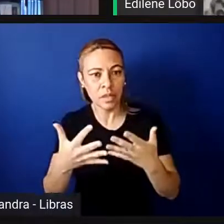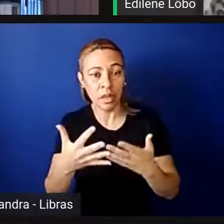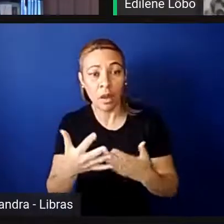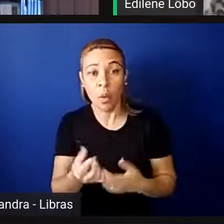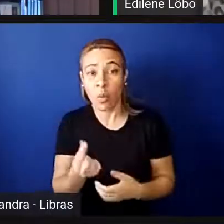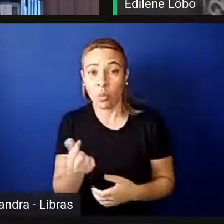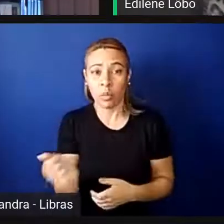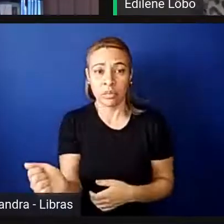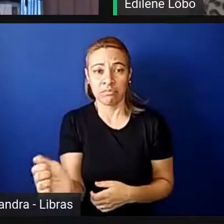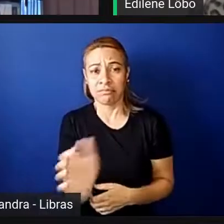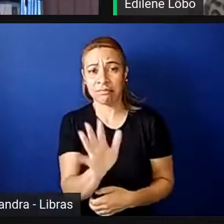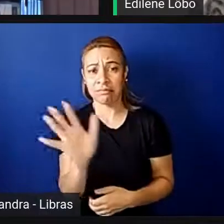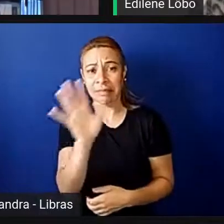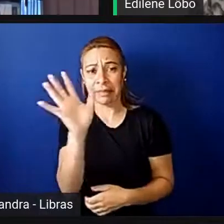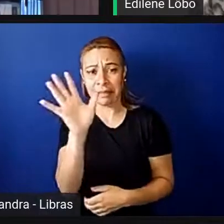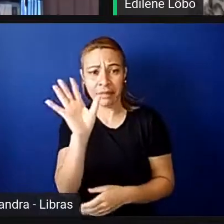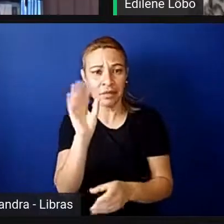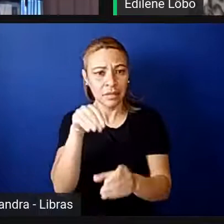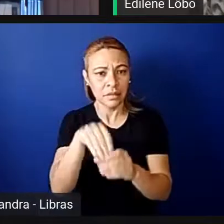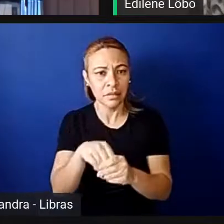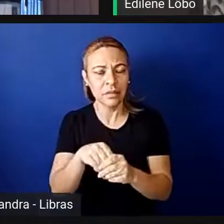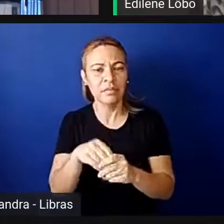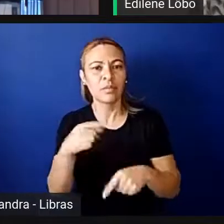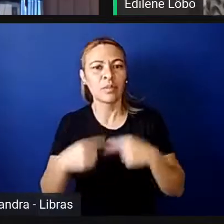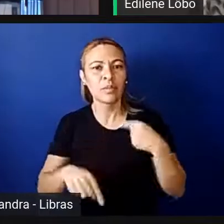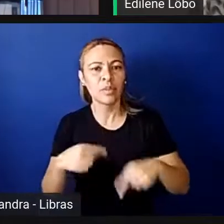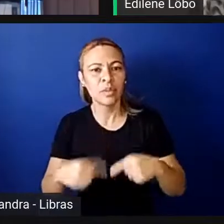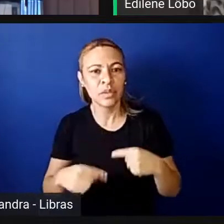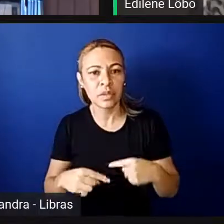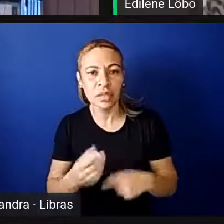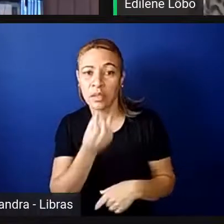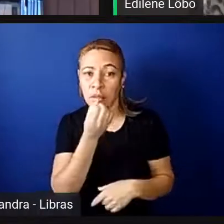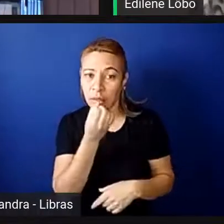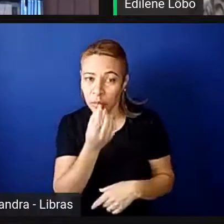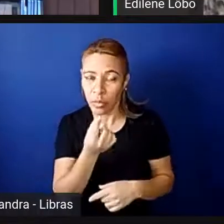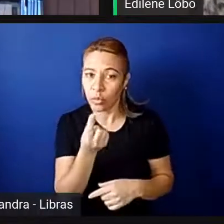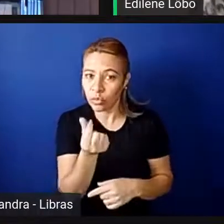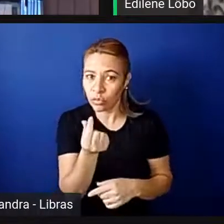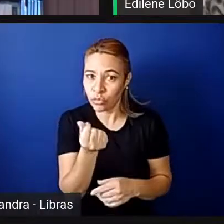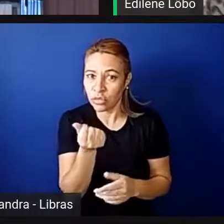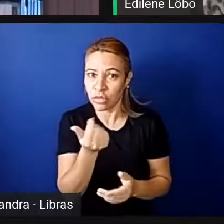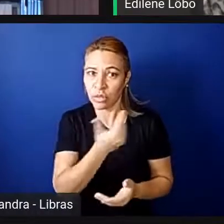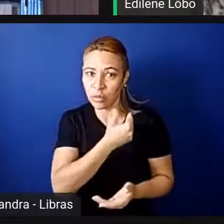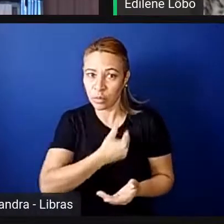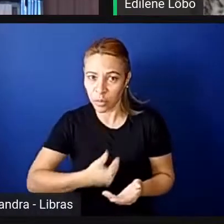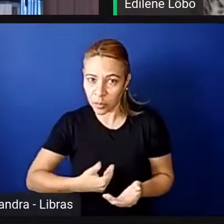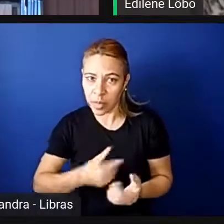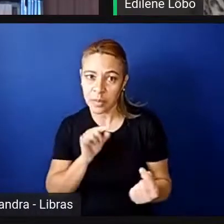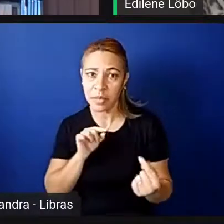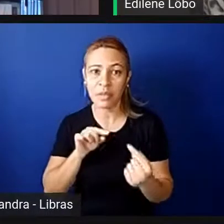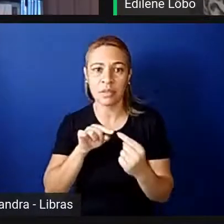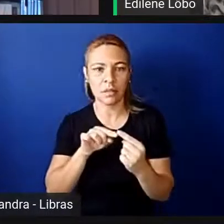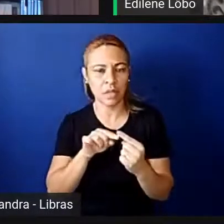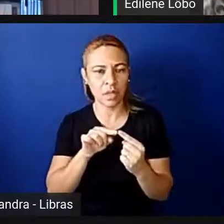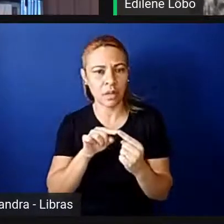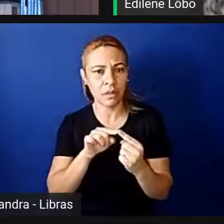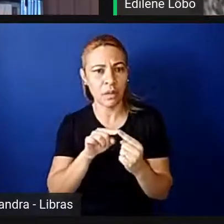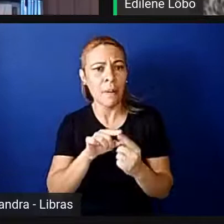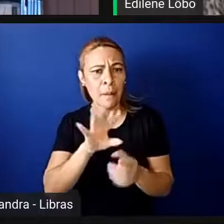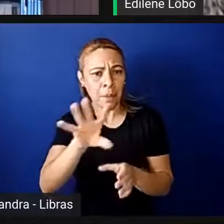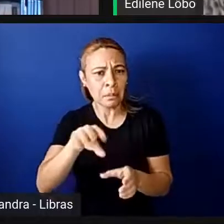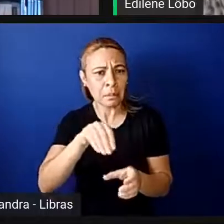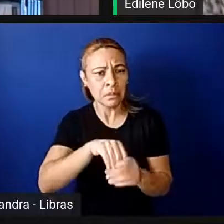brasileira e bom que o dinheiro público possa ser aplicado nem que seja para a inclusão de algumas